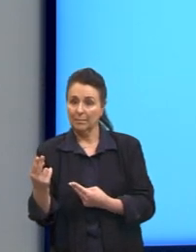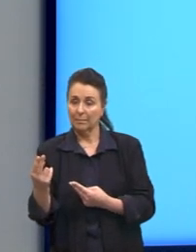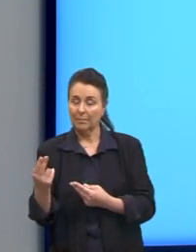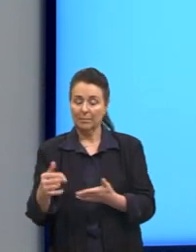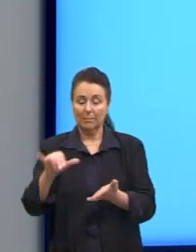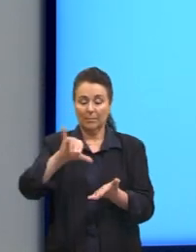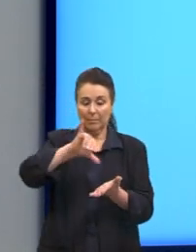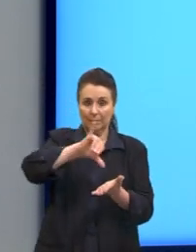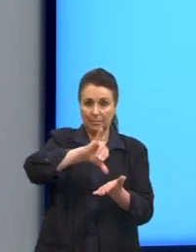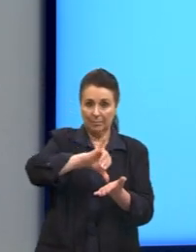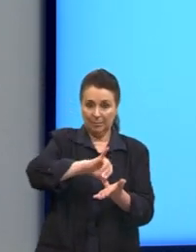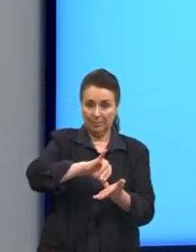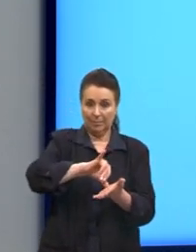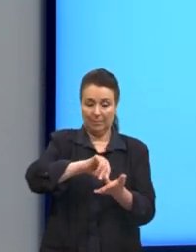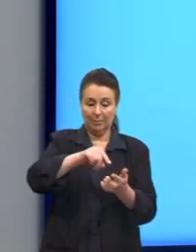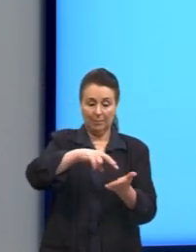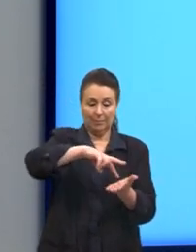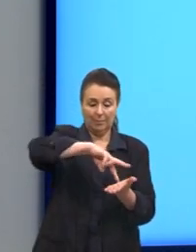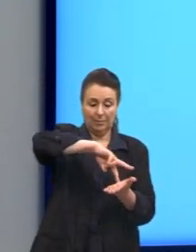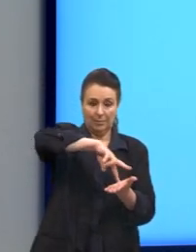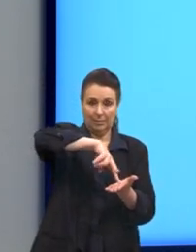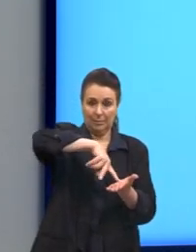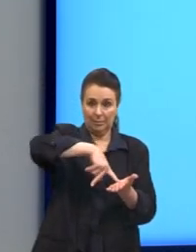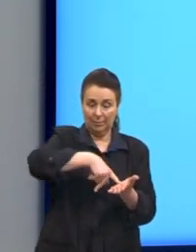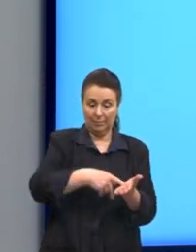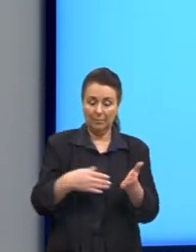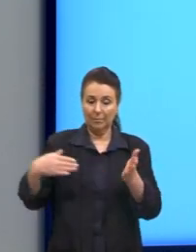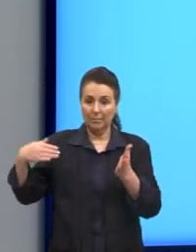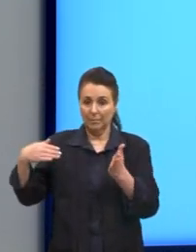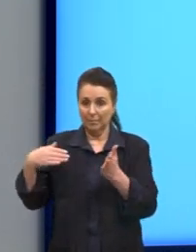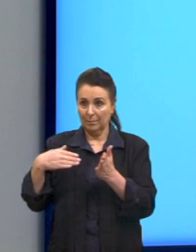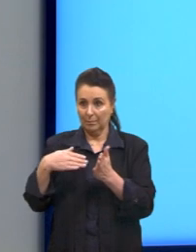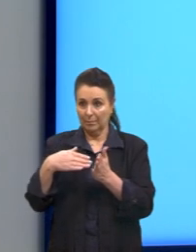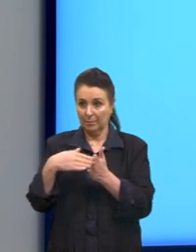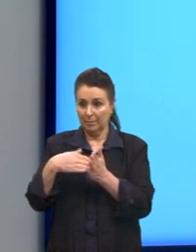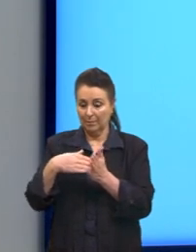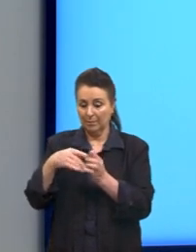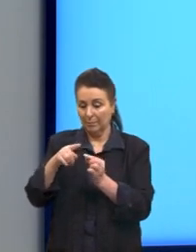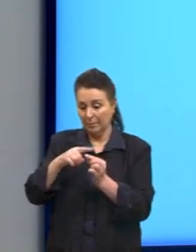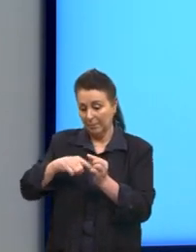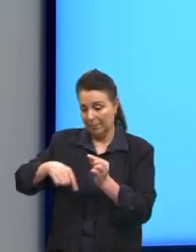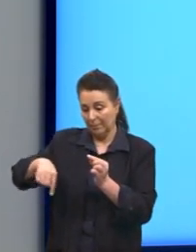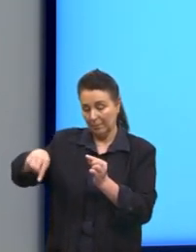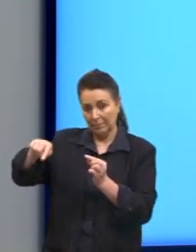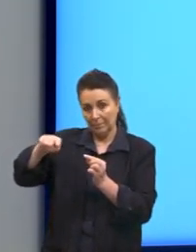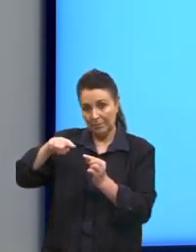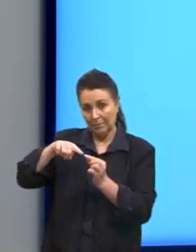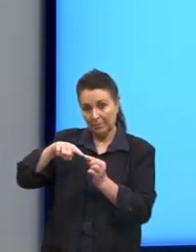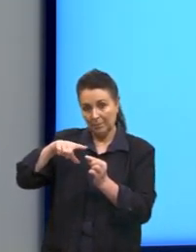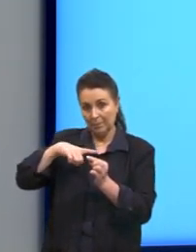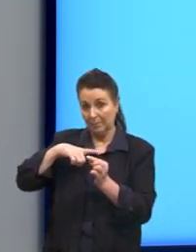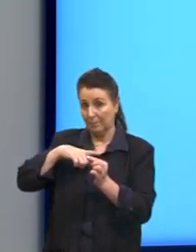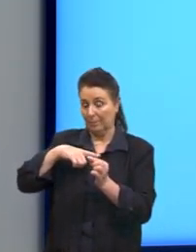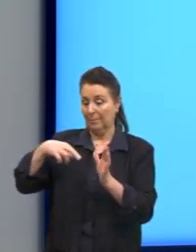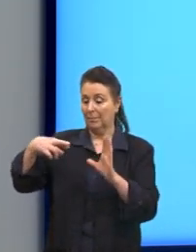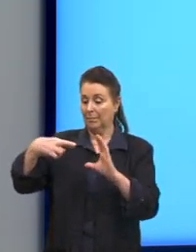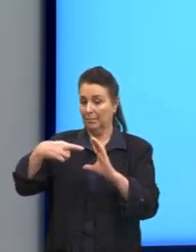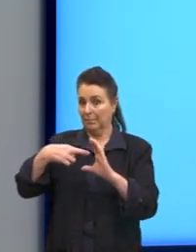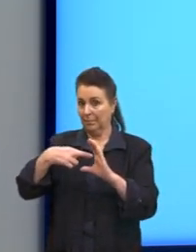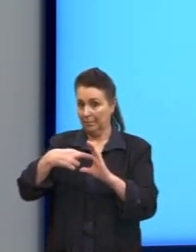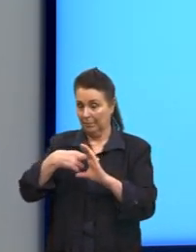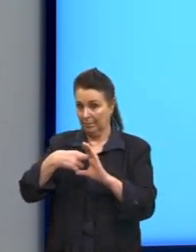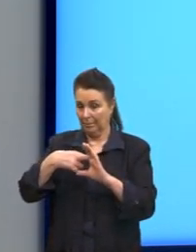do centro da circunferência até o contorno, até a bordinha dela, nós temos o raio. Então, na